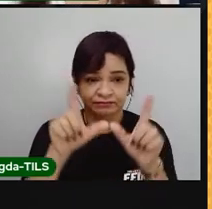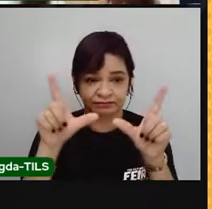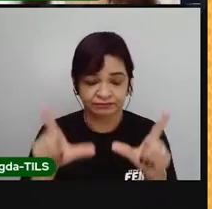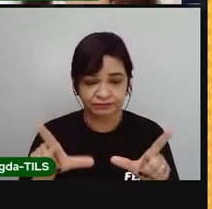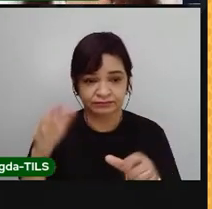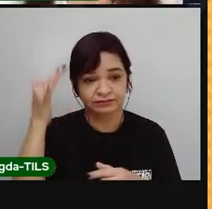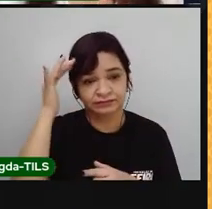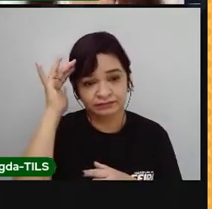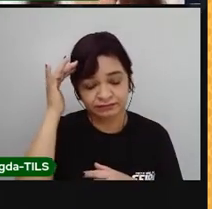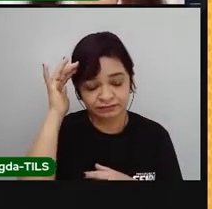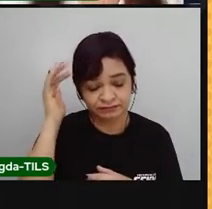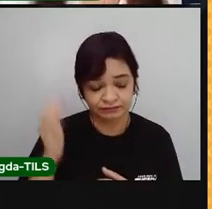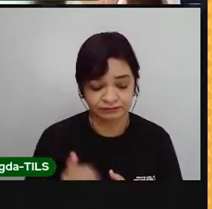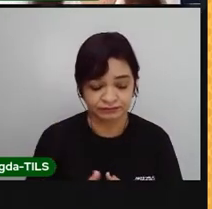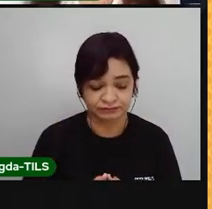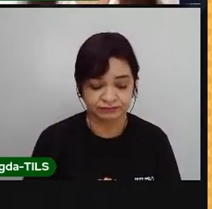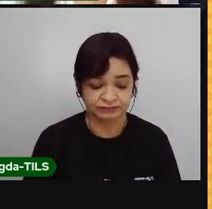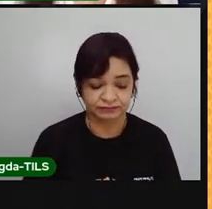tudo direitinho, tá?